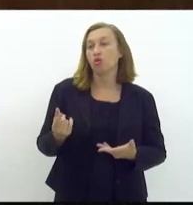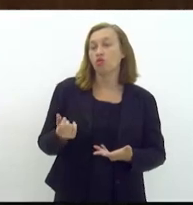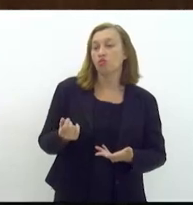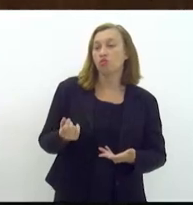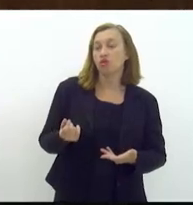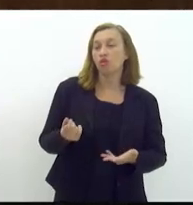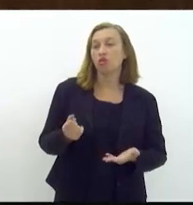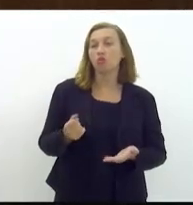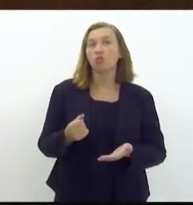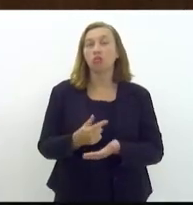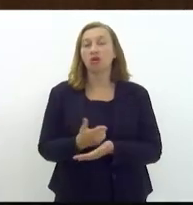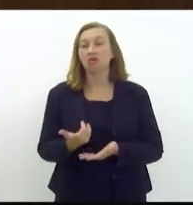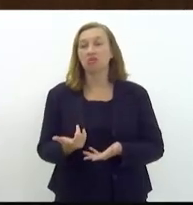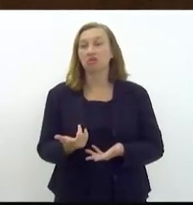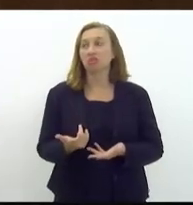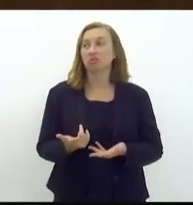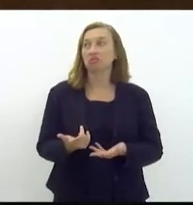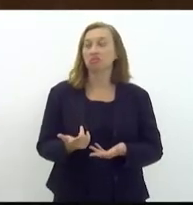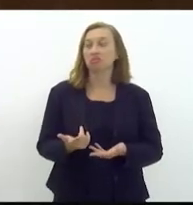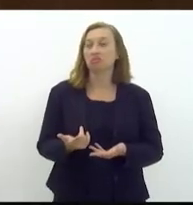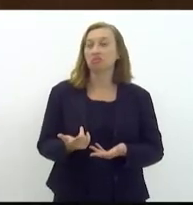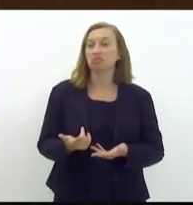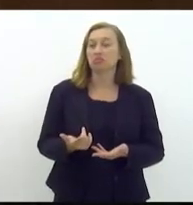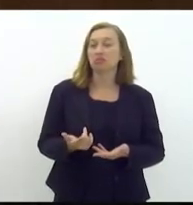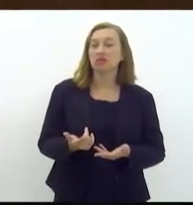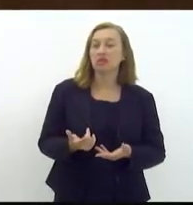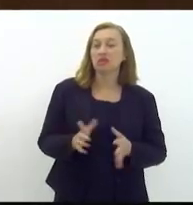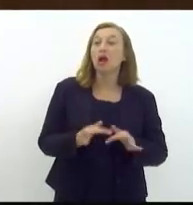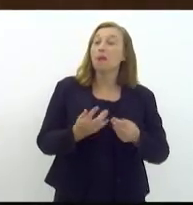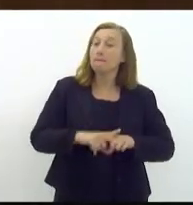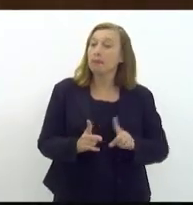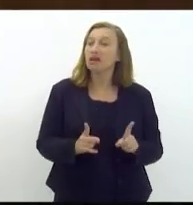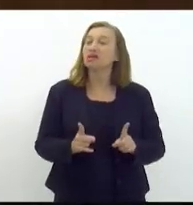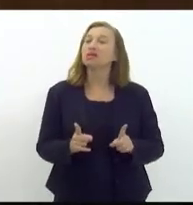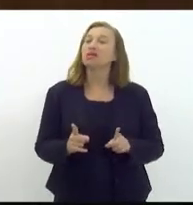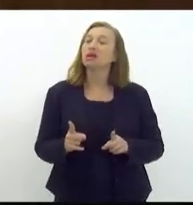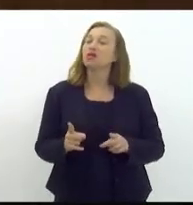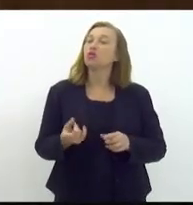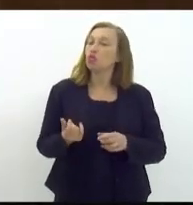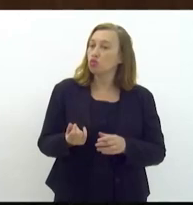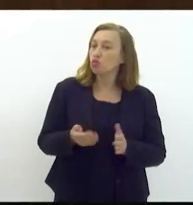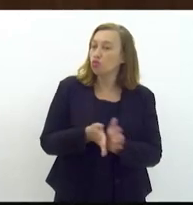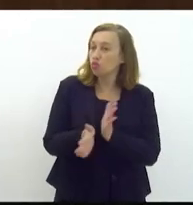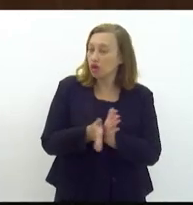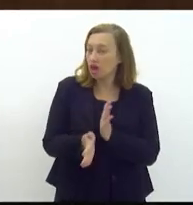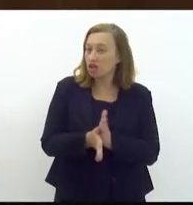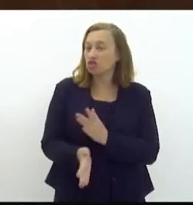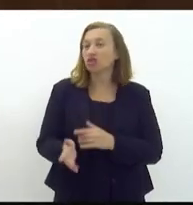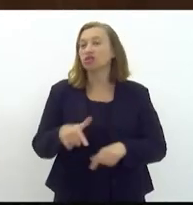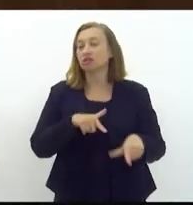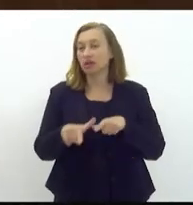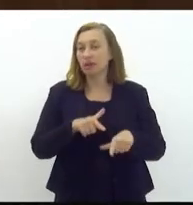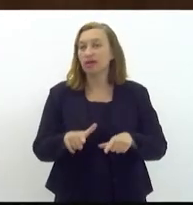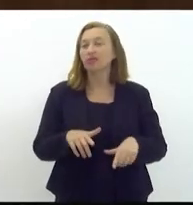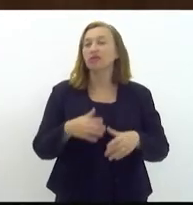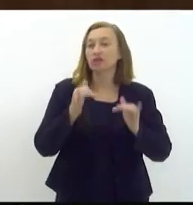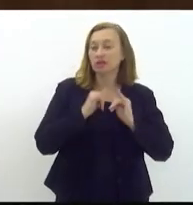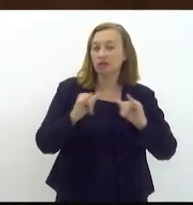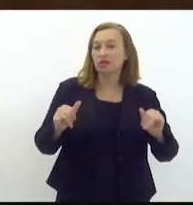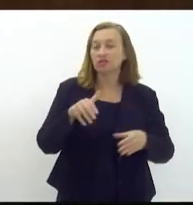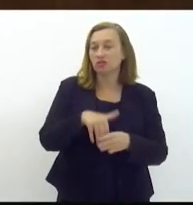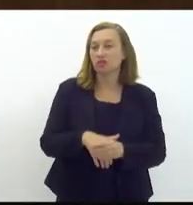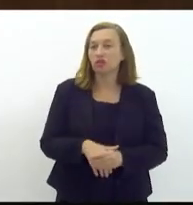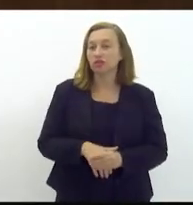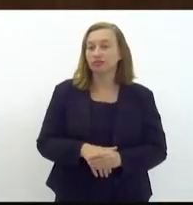relacionado ao lazer ou um deslocamento inocente mas sim um custo laboral um custo relacionado ao trabalho. Então fica aqui também a minha declaração de